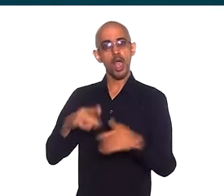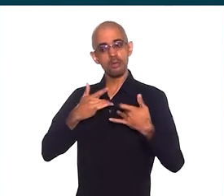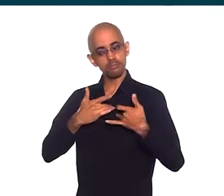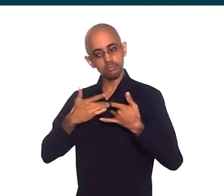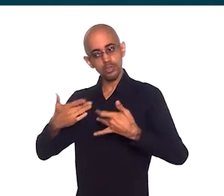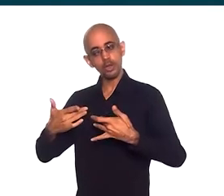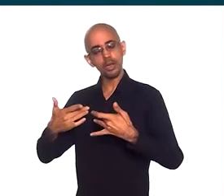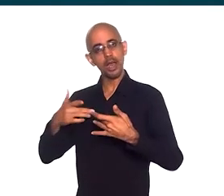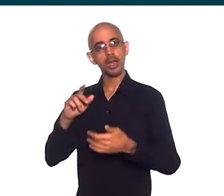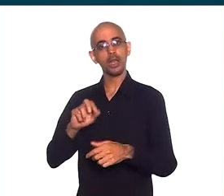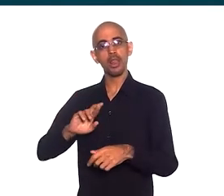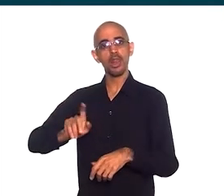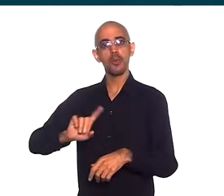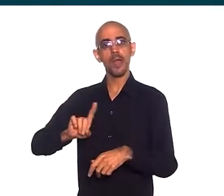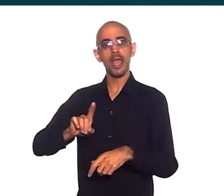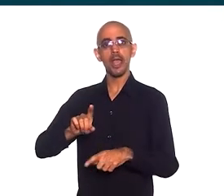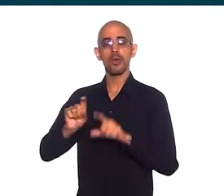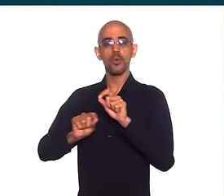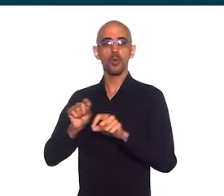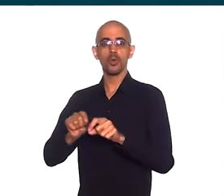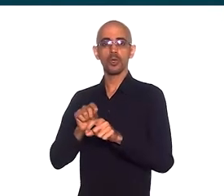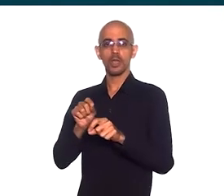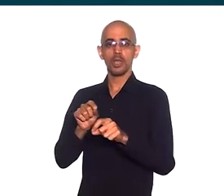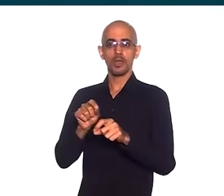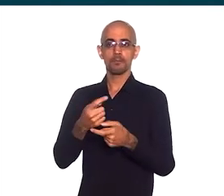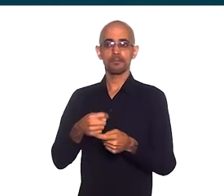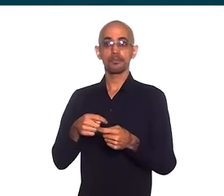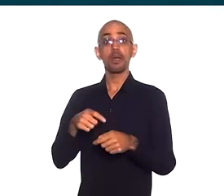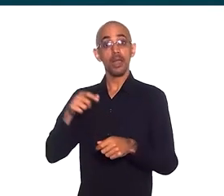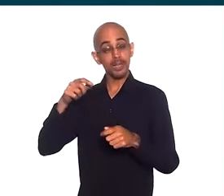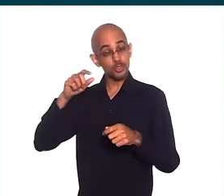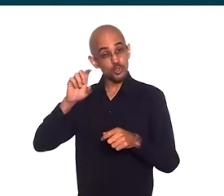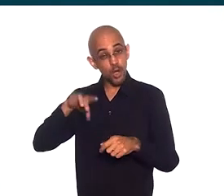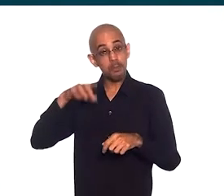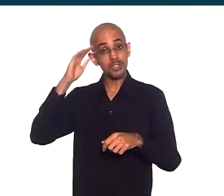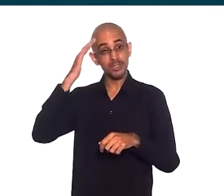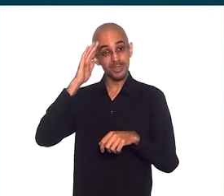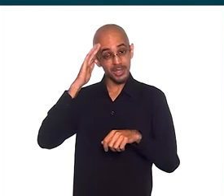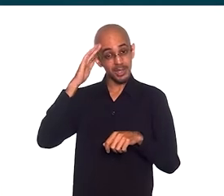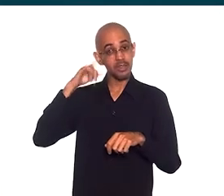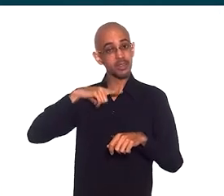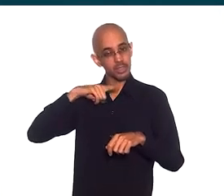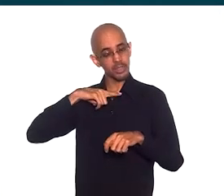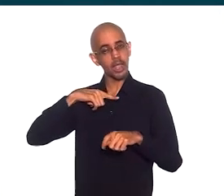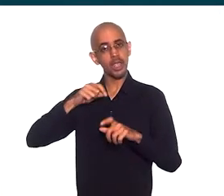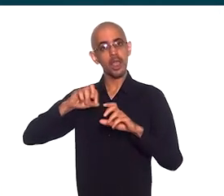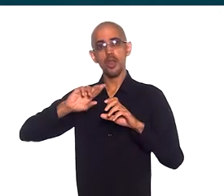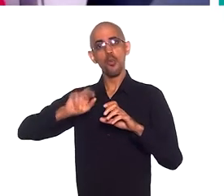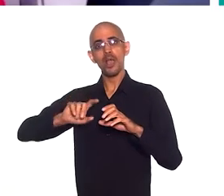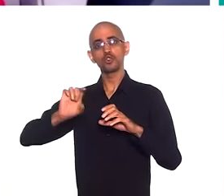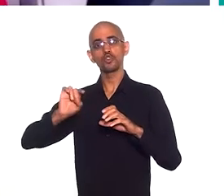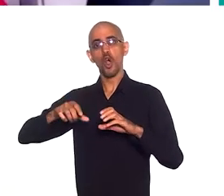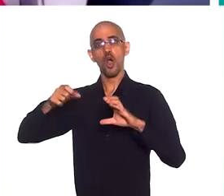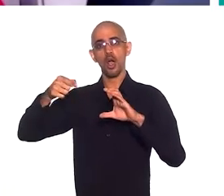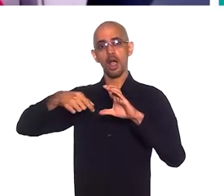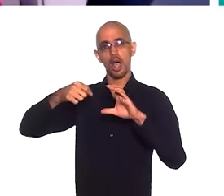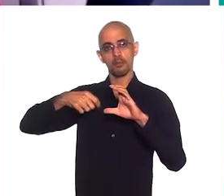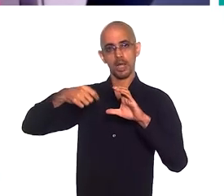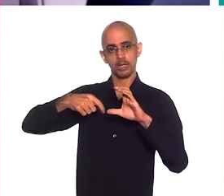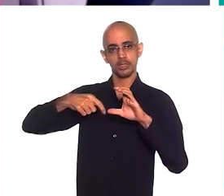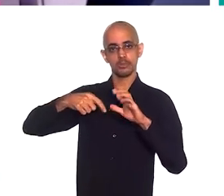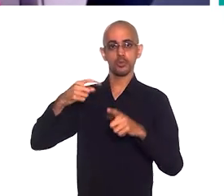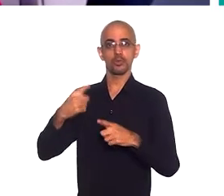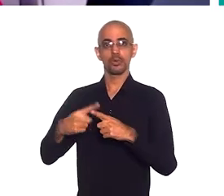uma economia solidária, e não para a gente entender que existe outro tipo de economia, não só economia capitalista, que fica na